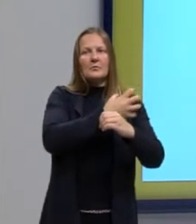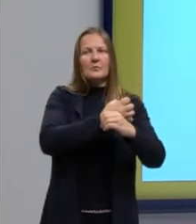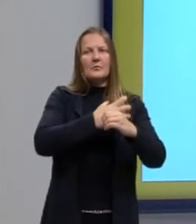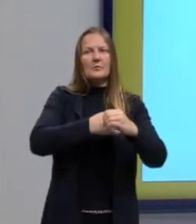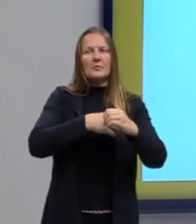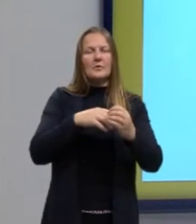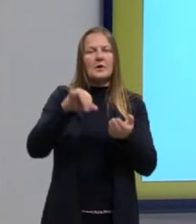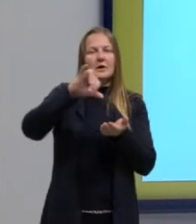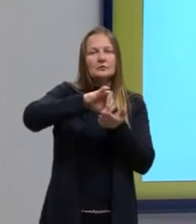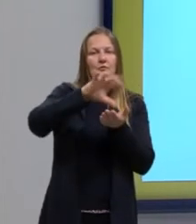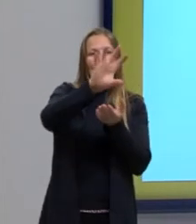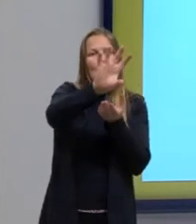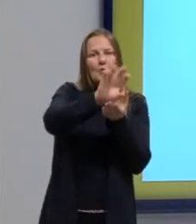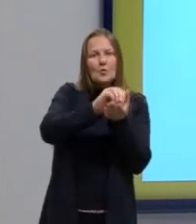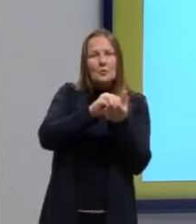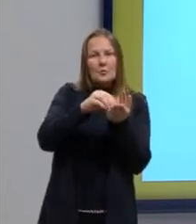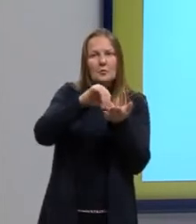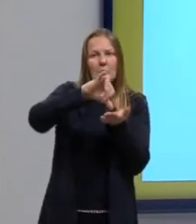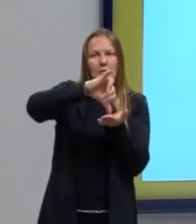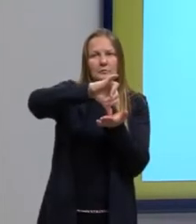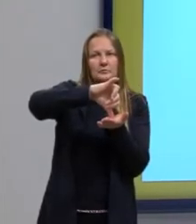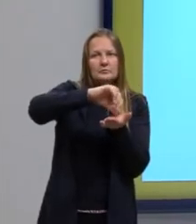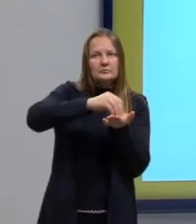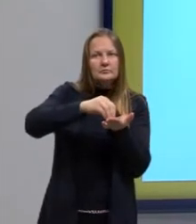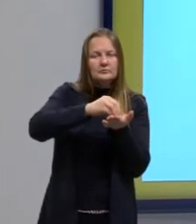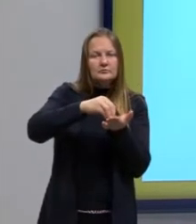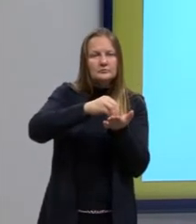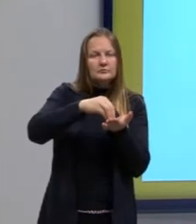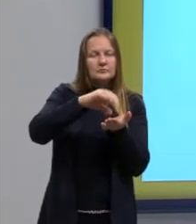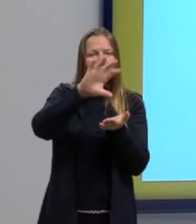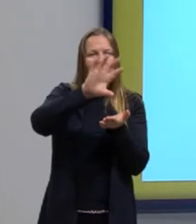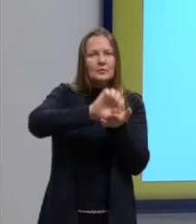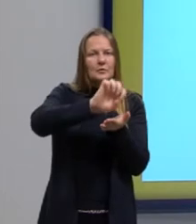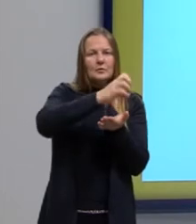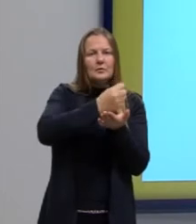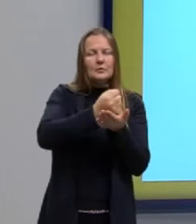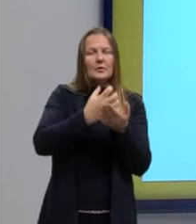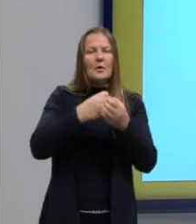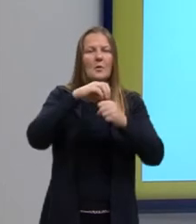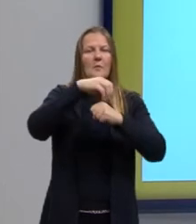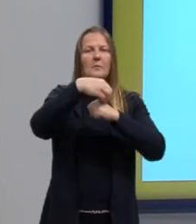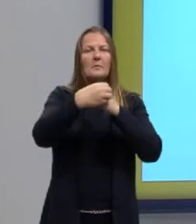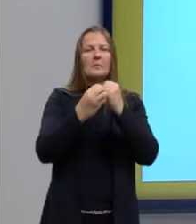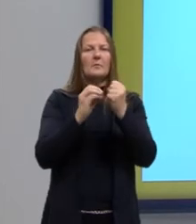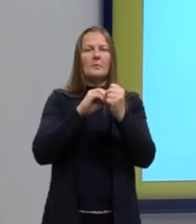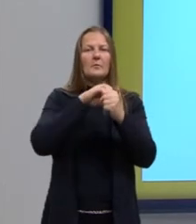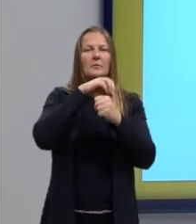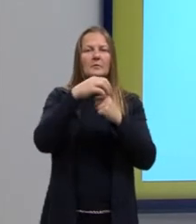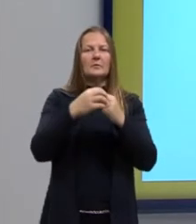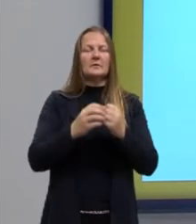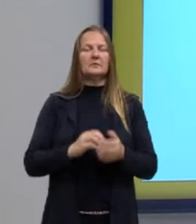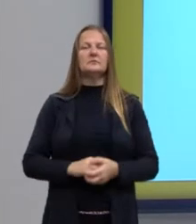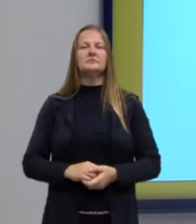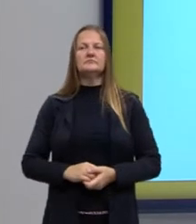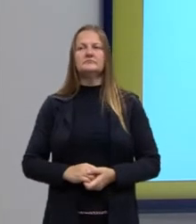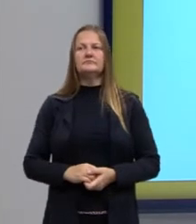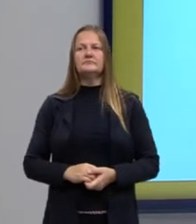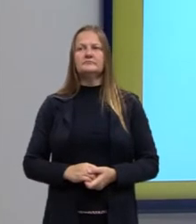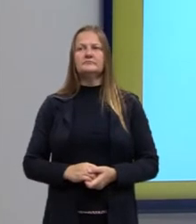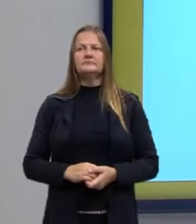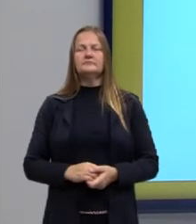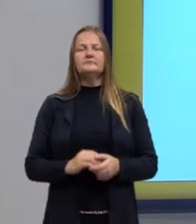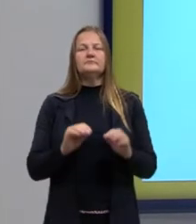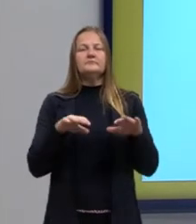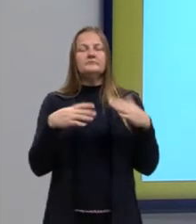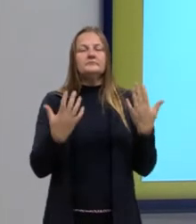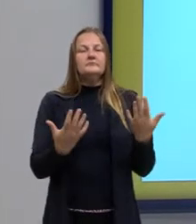núcleo da micela. Então, é assim que funciona uma molécula surfactante. Então,